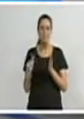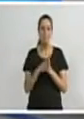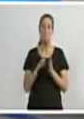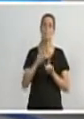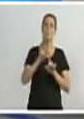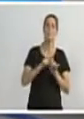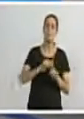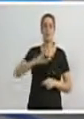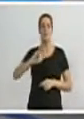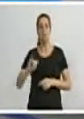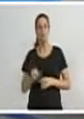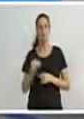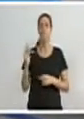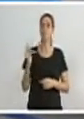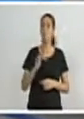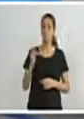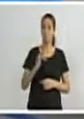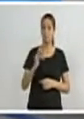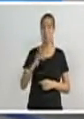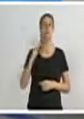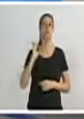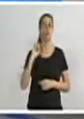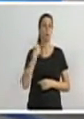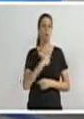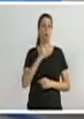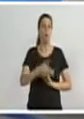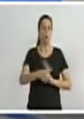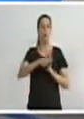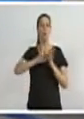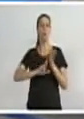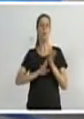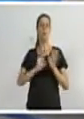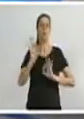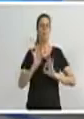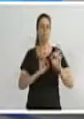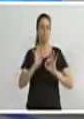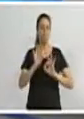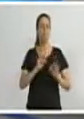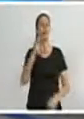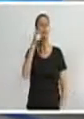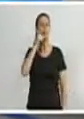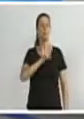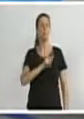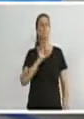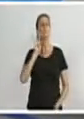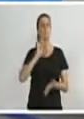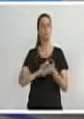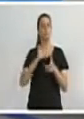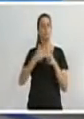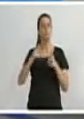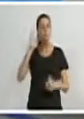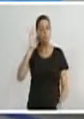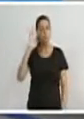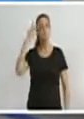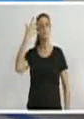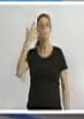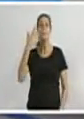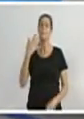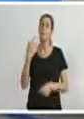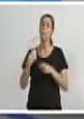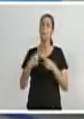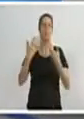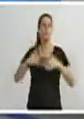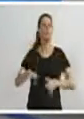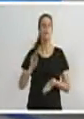janeiro e fevereiro. Nós estamos se antecipando para fazer essa rede, para resolver o problema do abastecimento de água